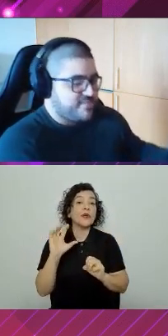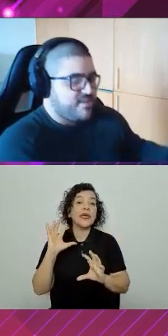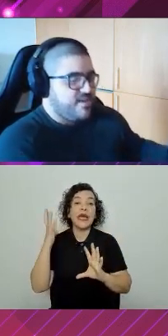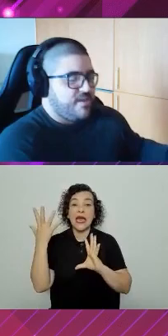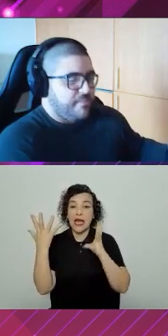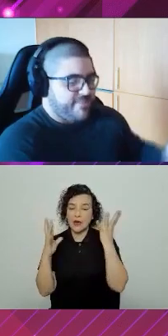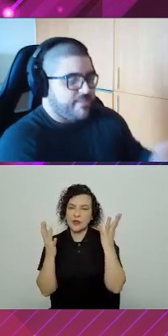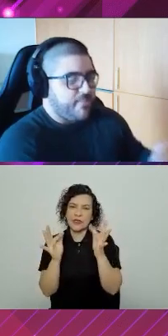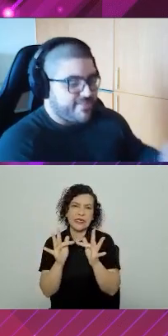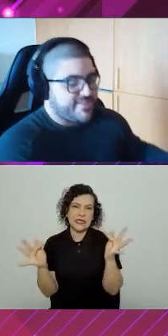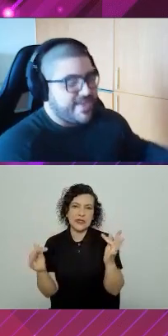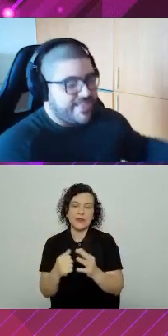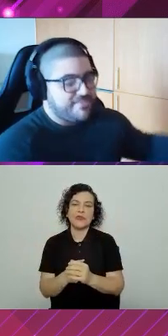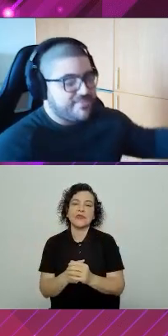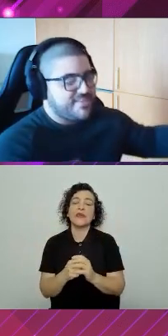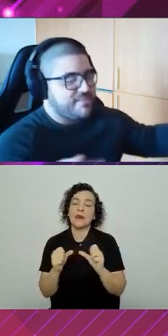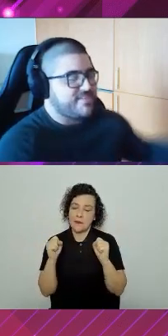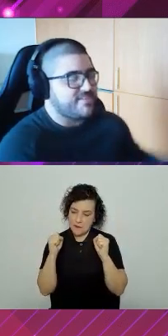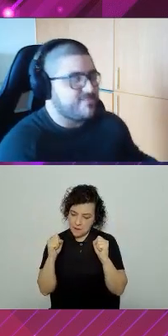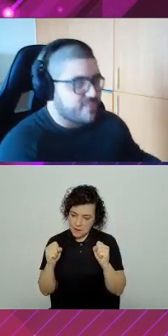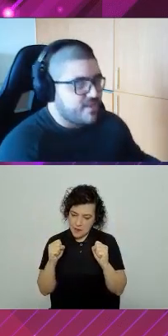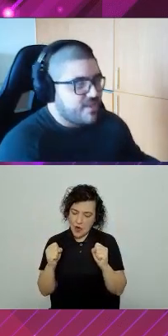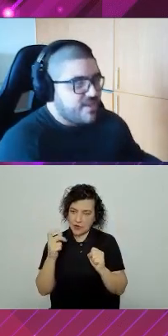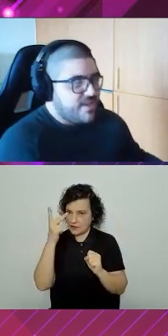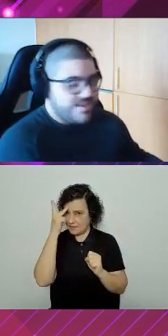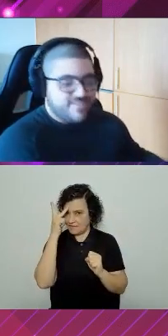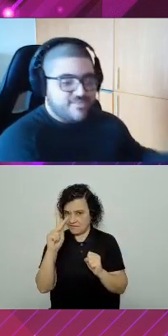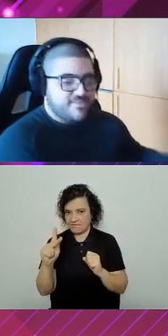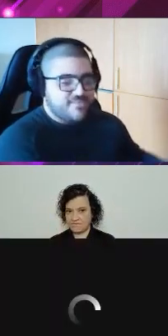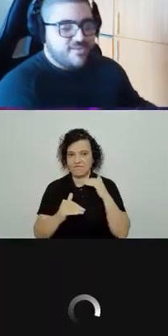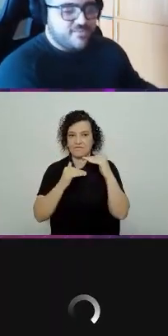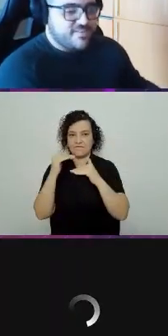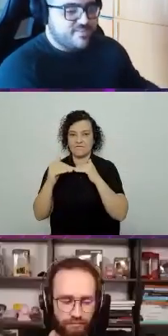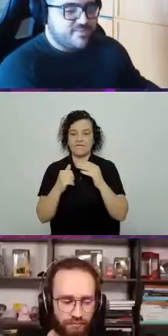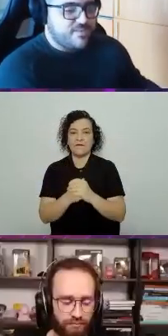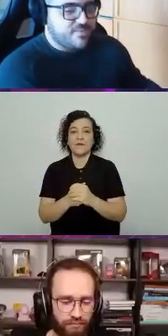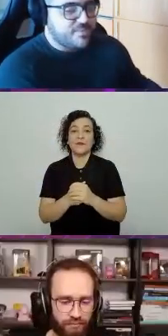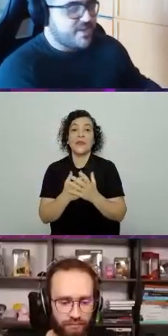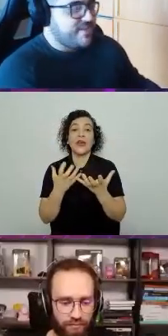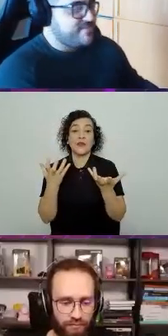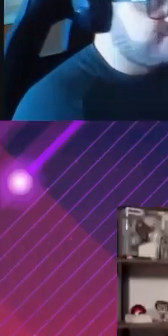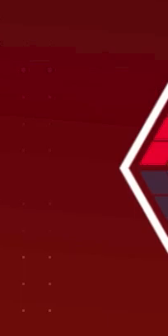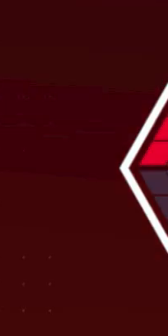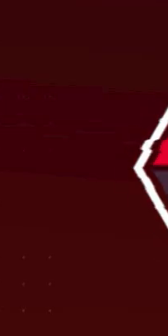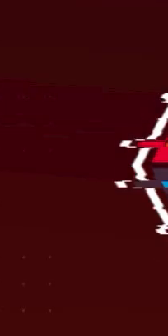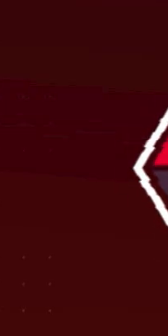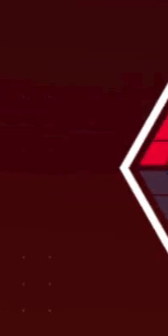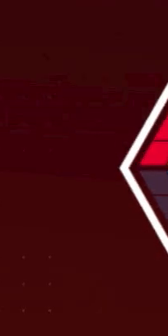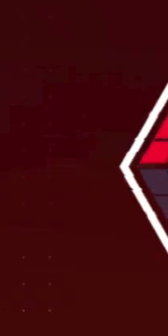simples, mas que pode escalar infinitamente, certo? Era isso que eu tinha que falar com vocês, pessoal. Muito obrigado.